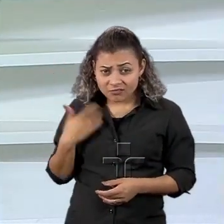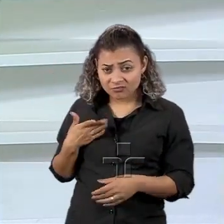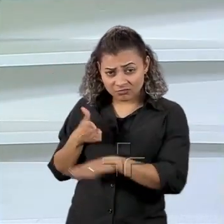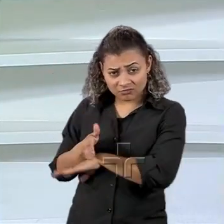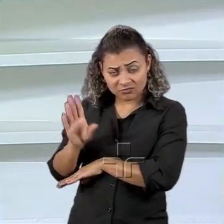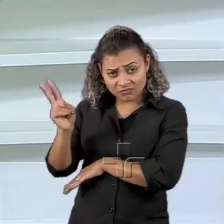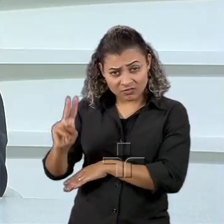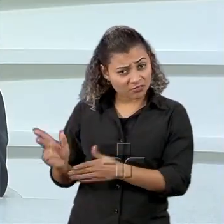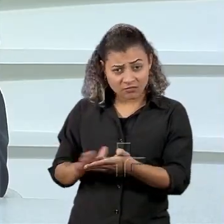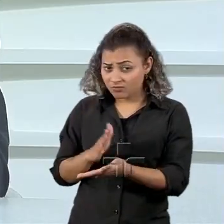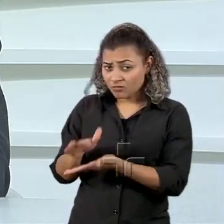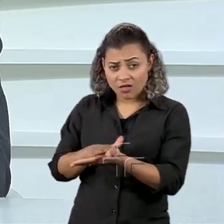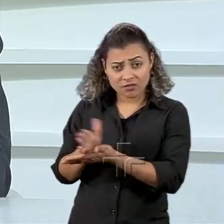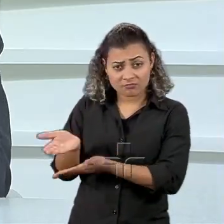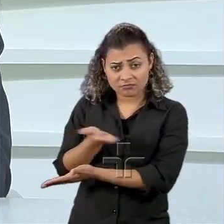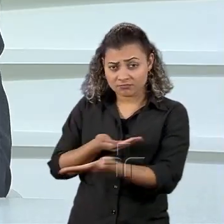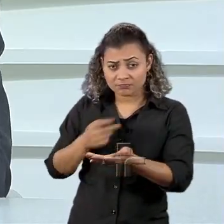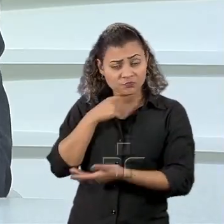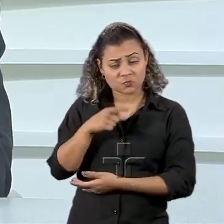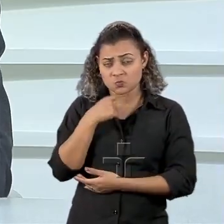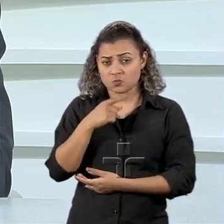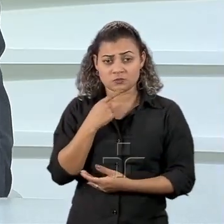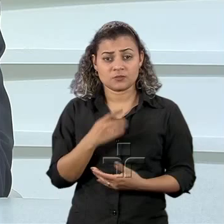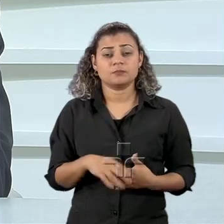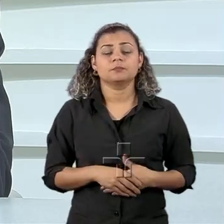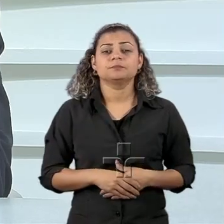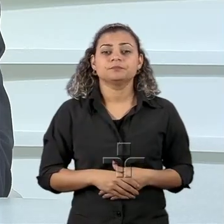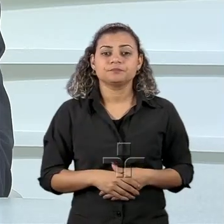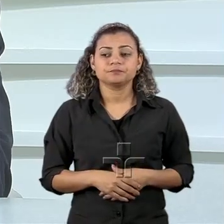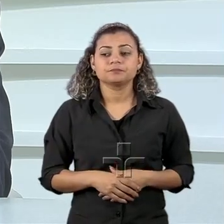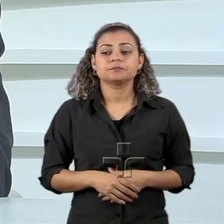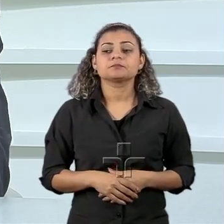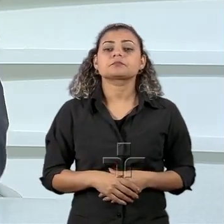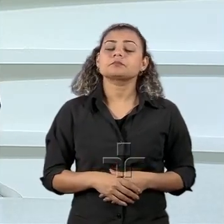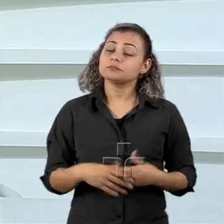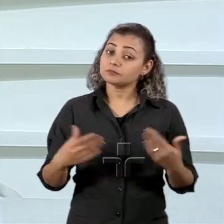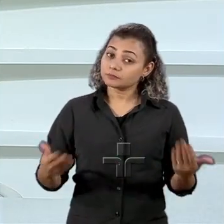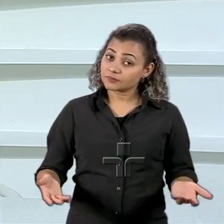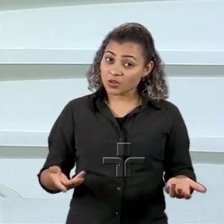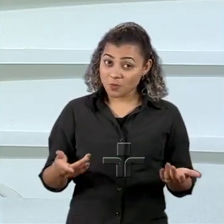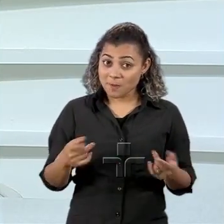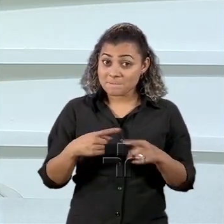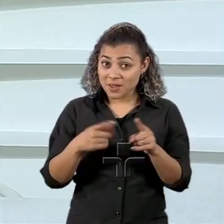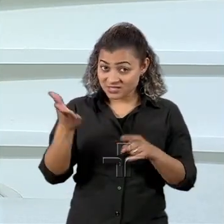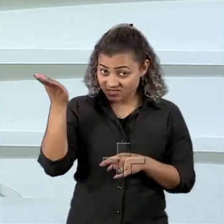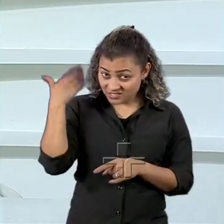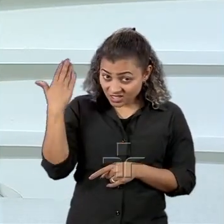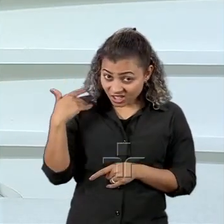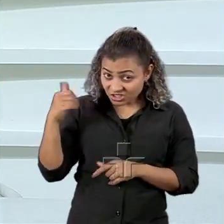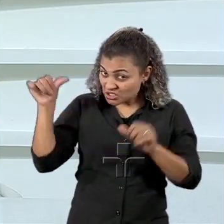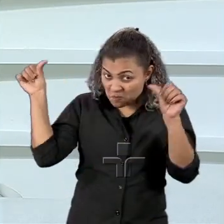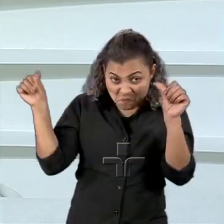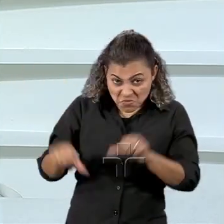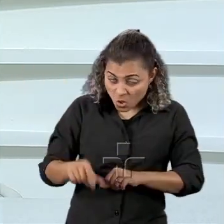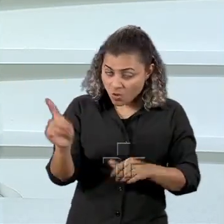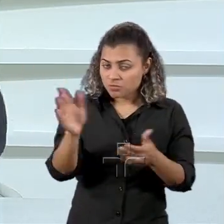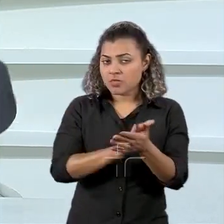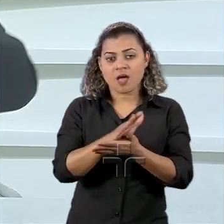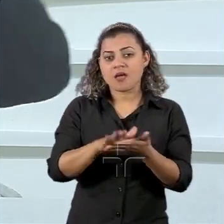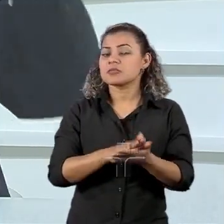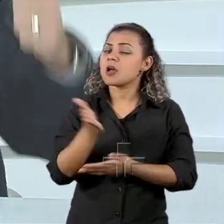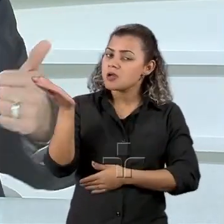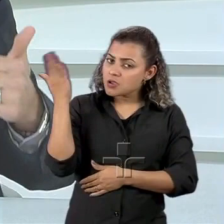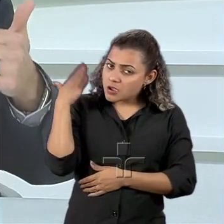intermediar não não mas a situação não estava tão dramática como hoje a situação estava tão dramática como hoje